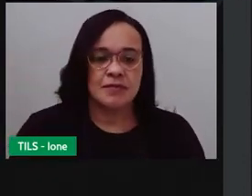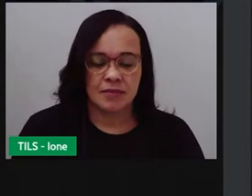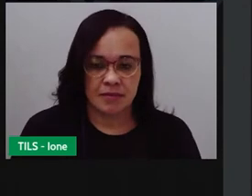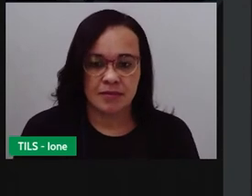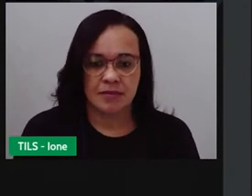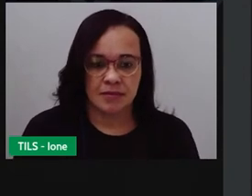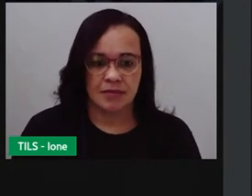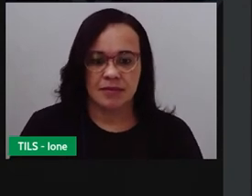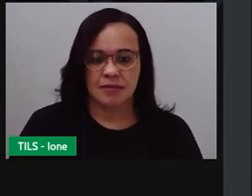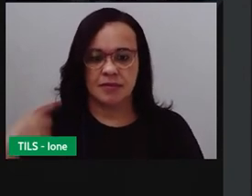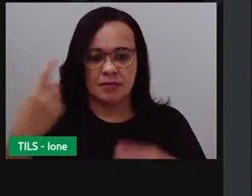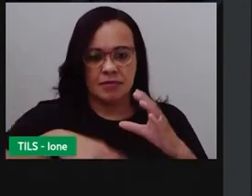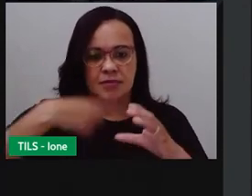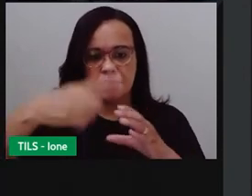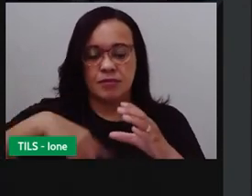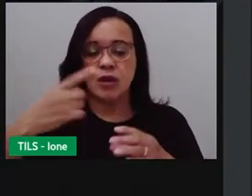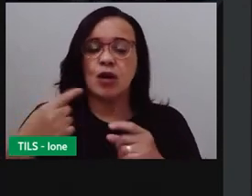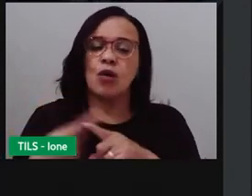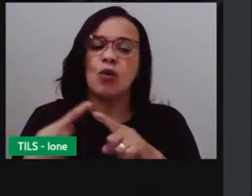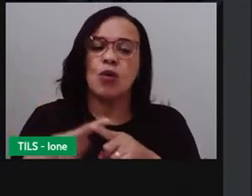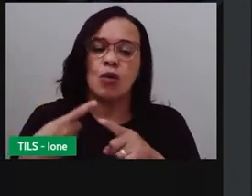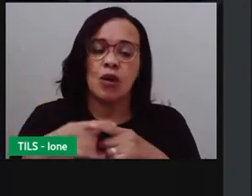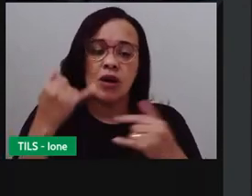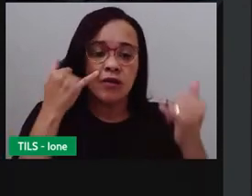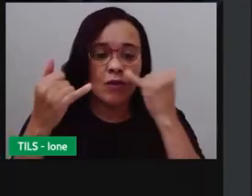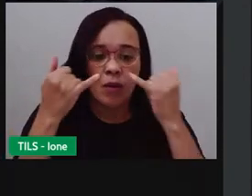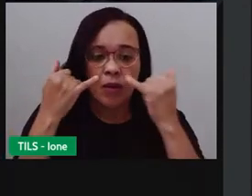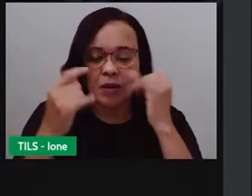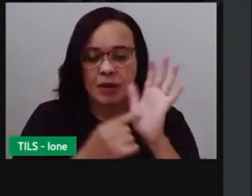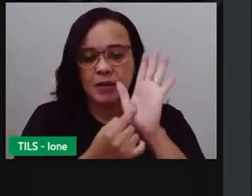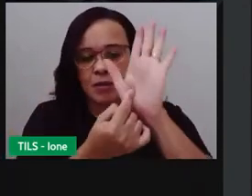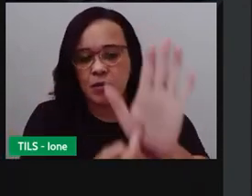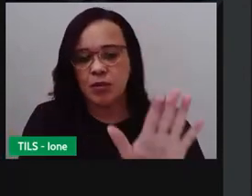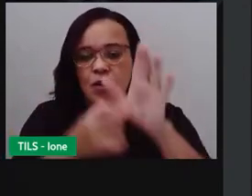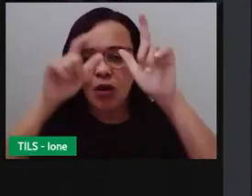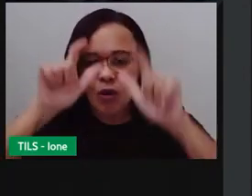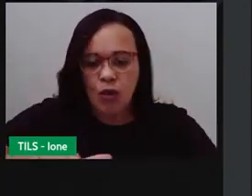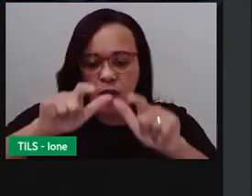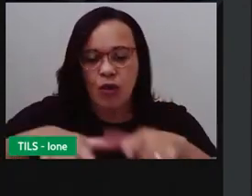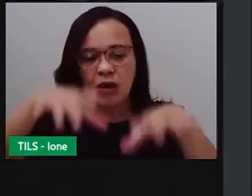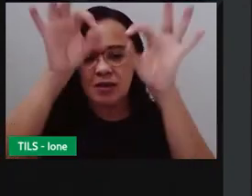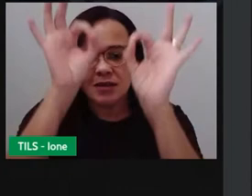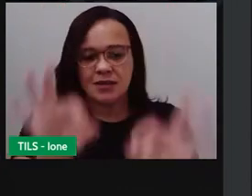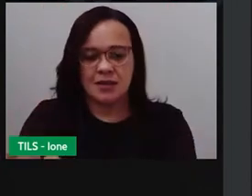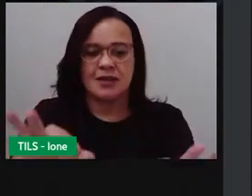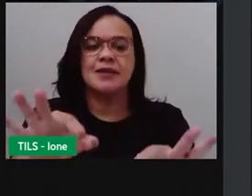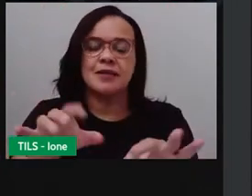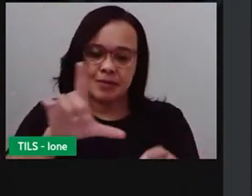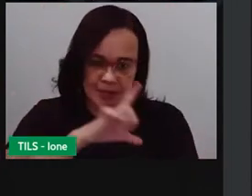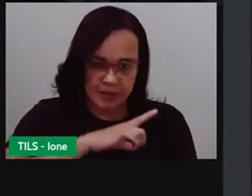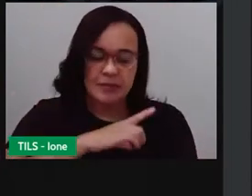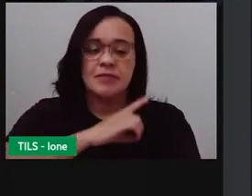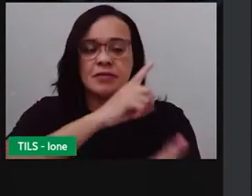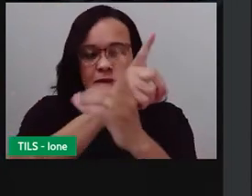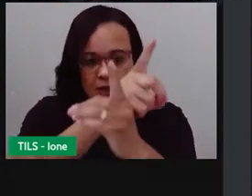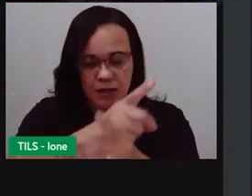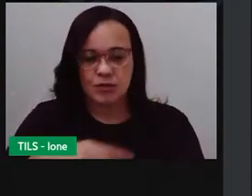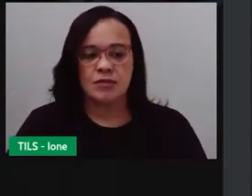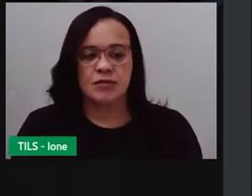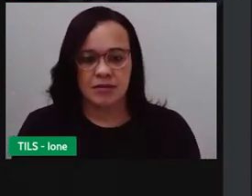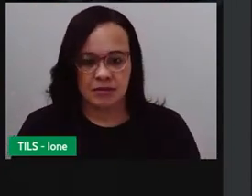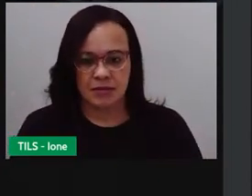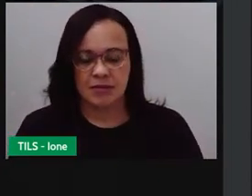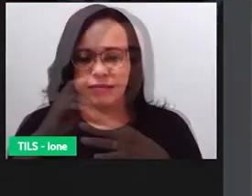processando essa informação para mostrar para a gente exatamente onde é que fica esse Centro de